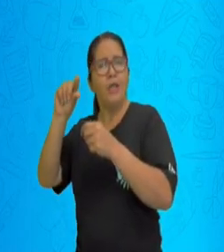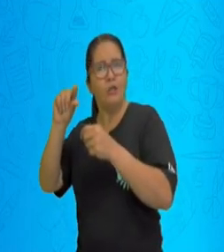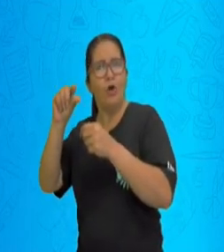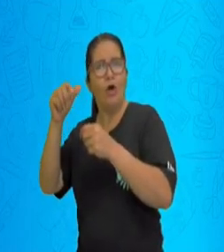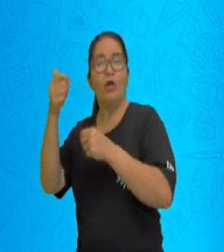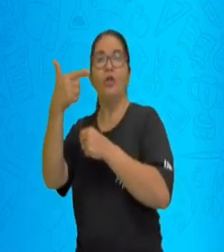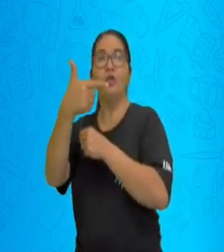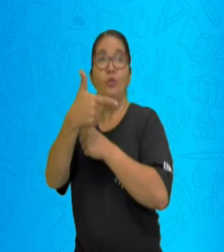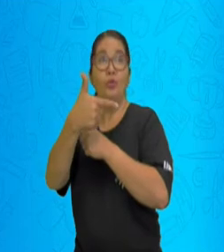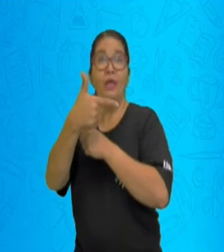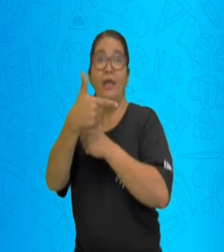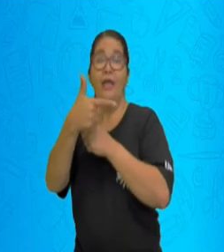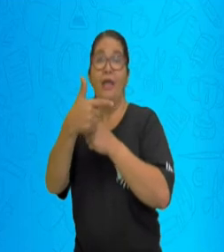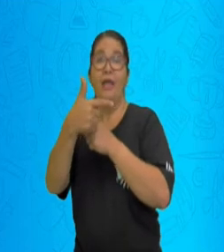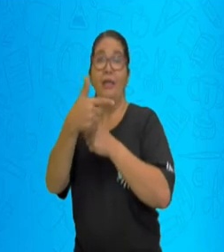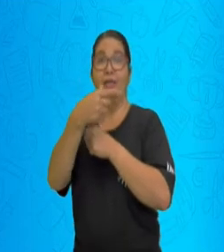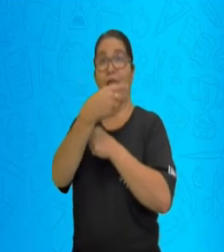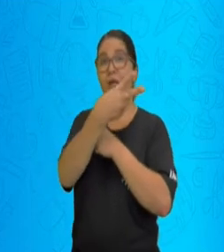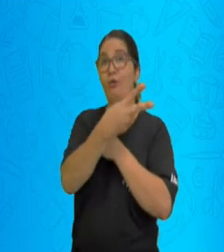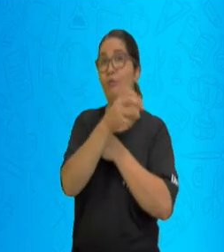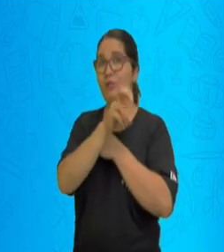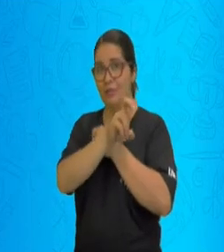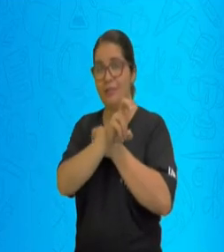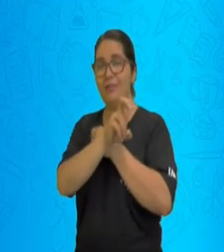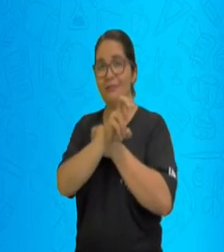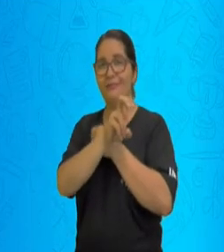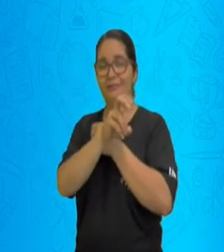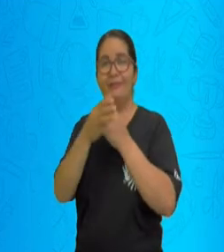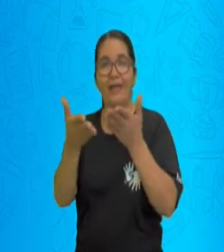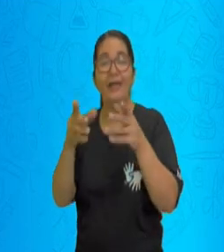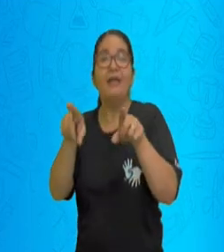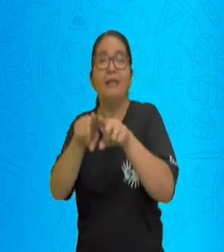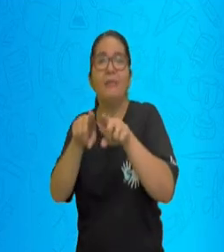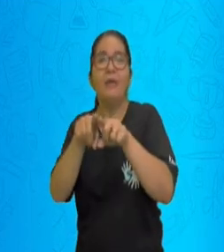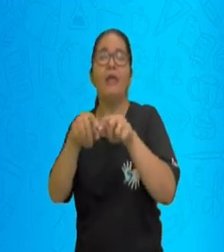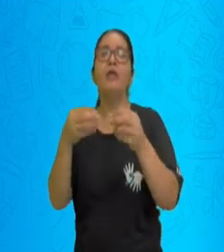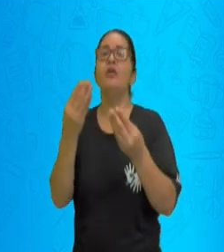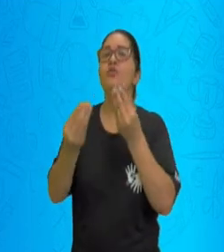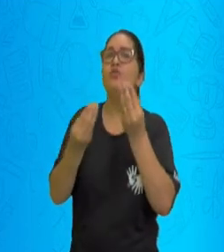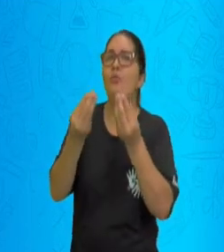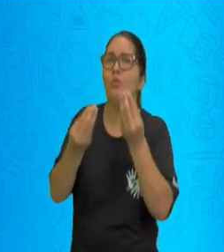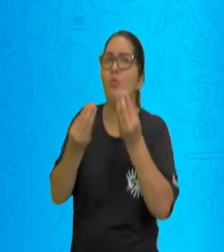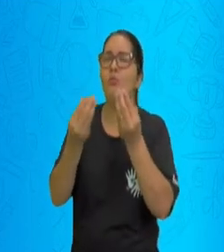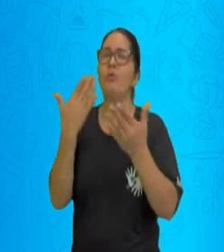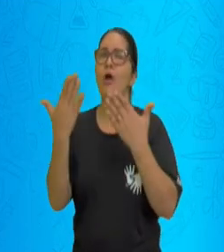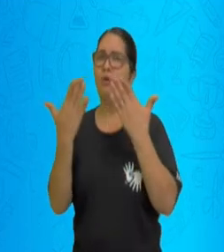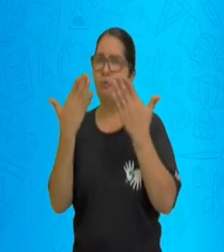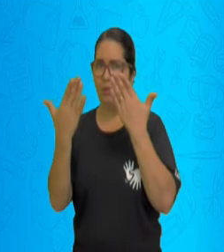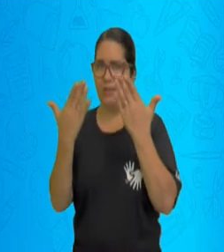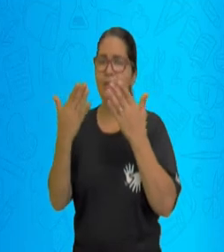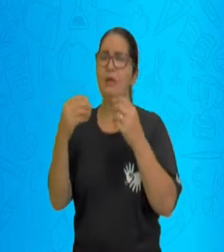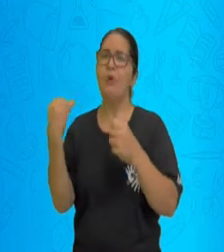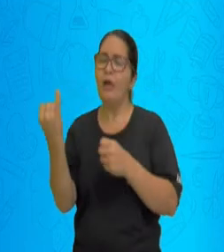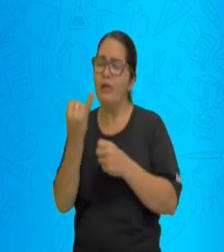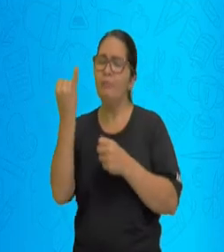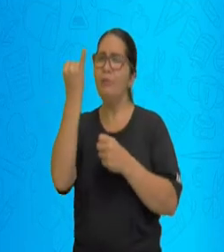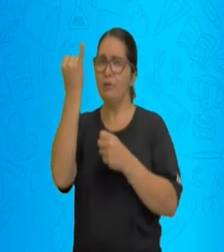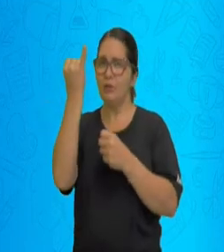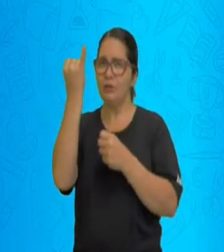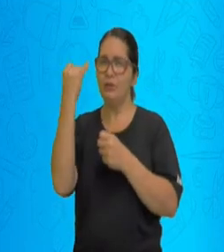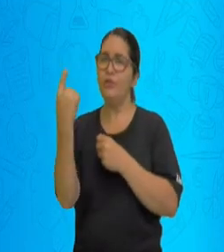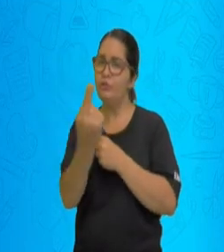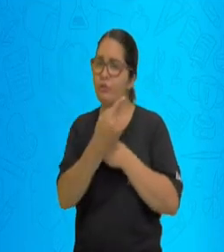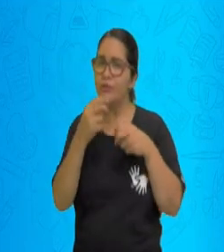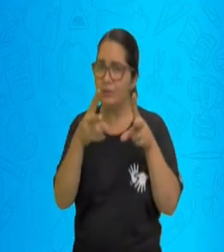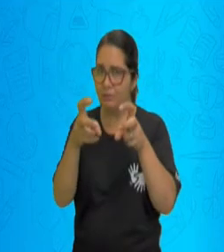como o enunciado, o exercício trouxer para você usar os sinais de comparação. Então eu trouxe aqui para vocês,